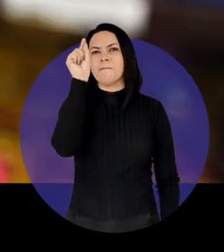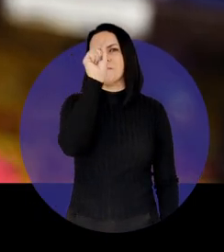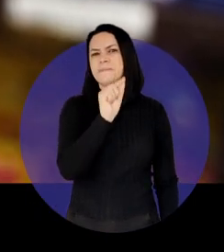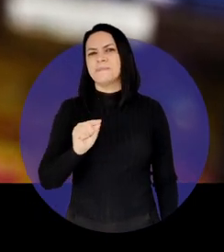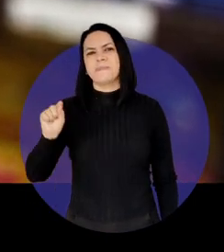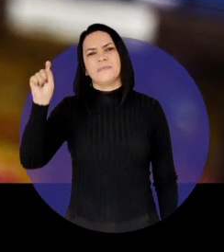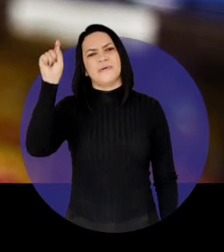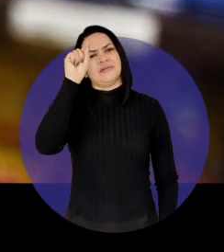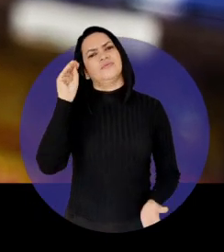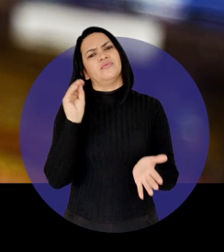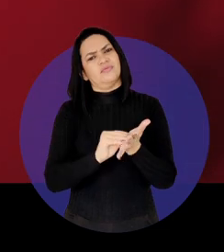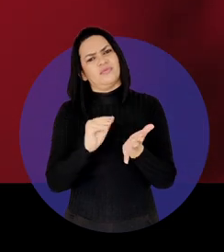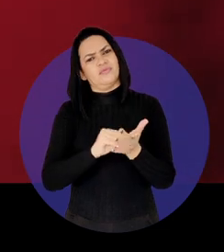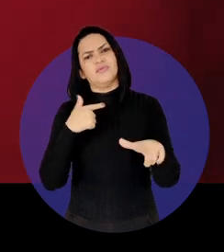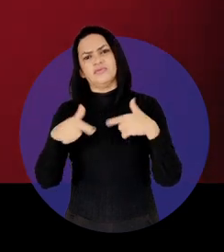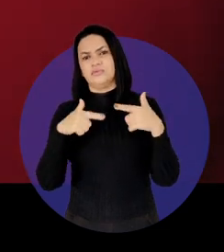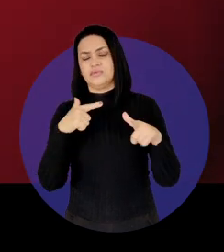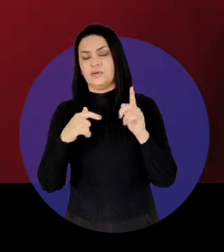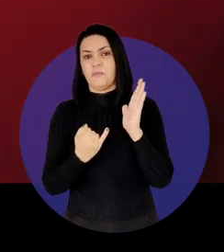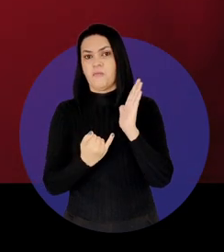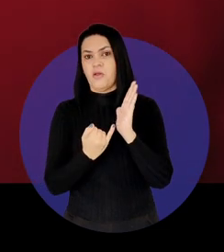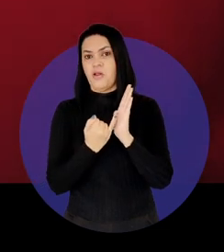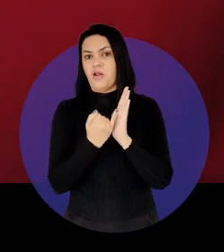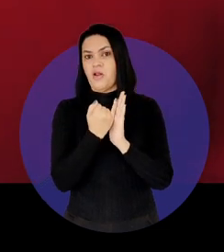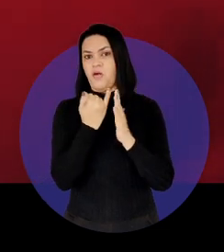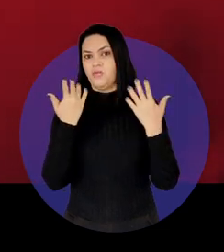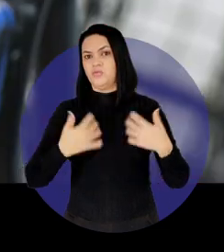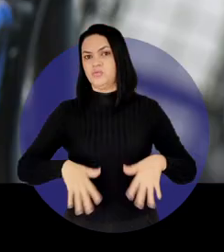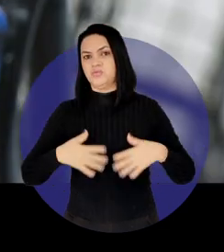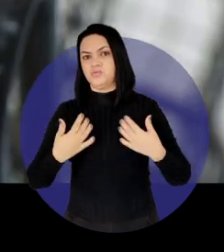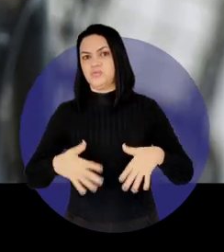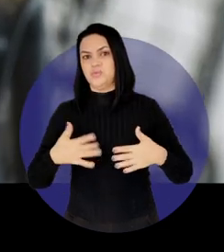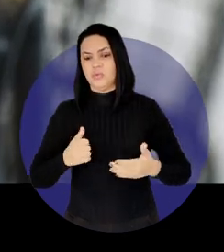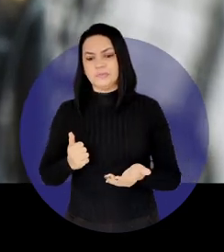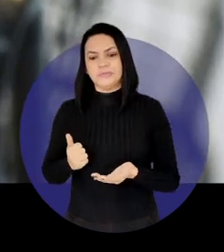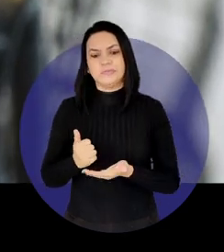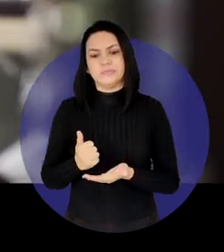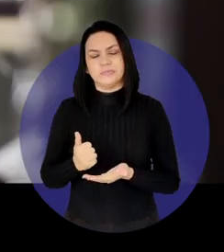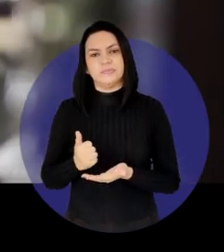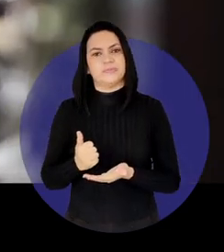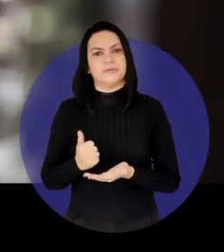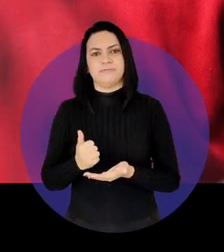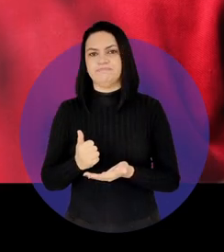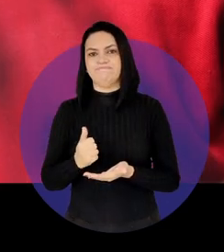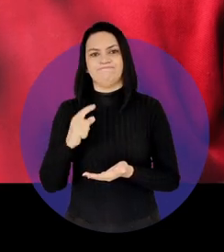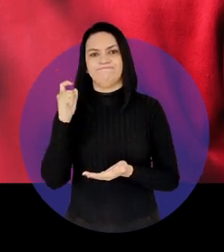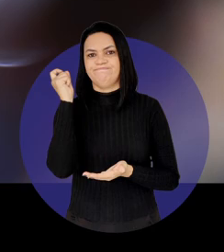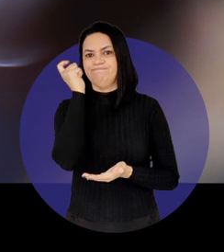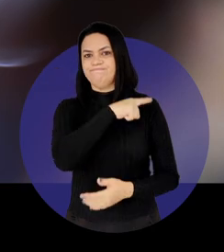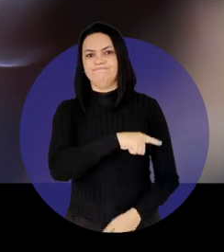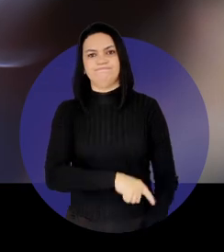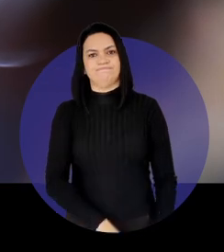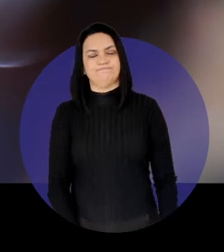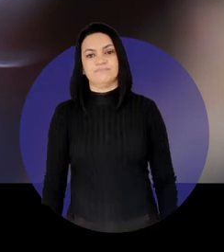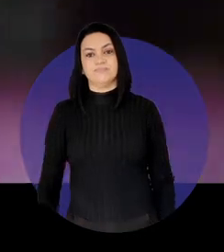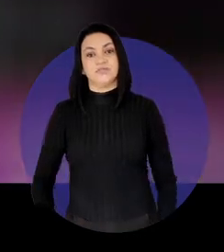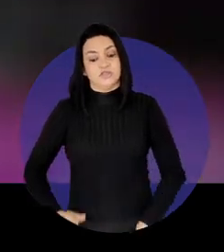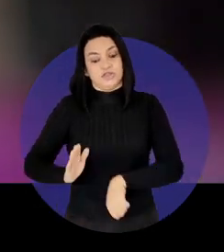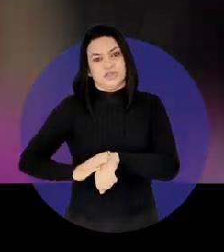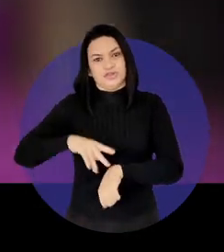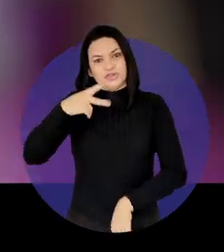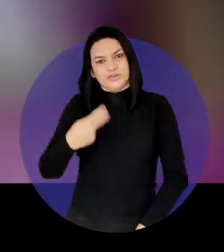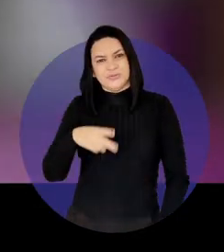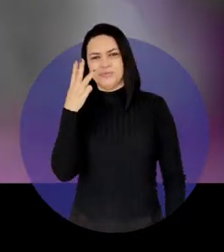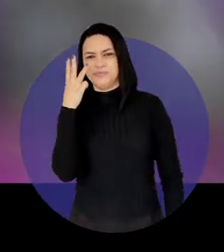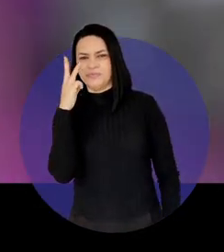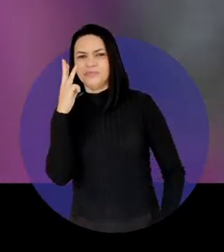o desemprego e a inflação só aumentam e o poder de compra só diminui. Já